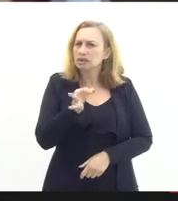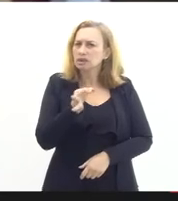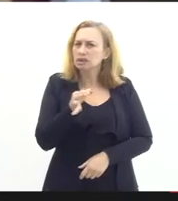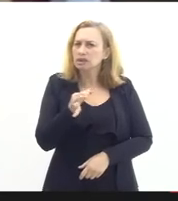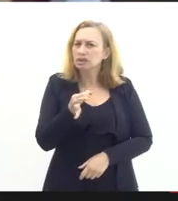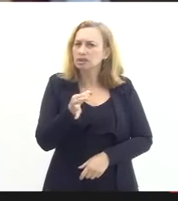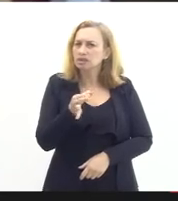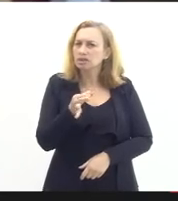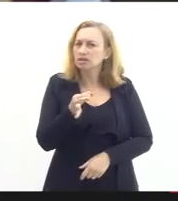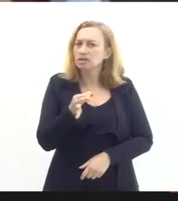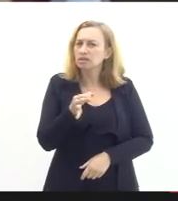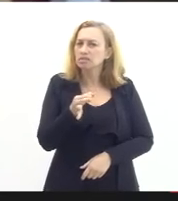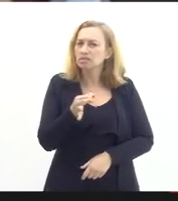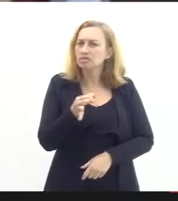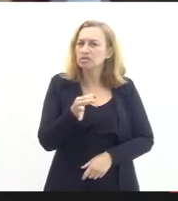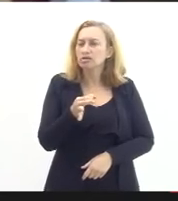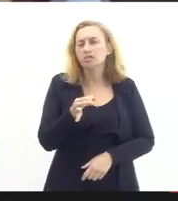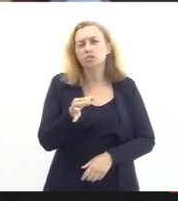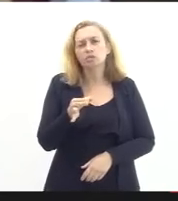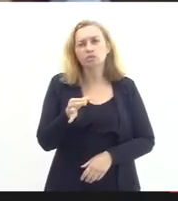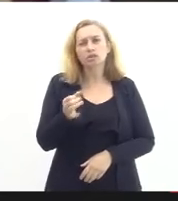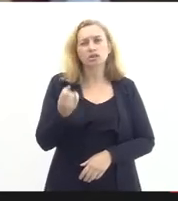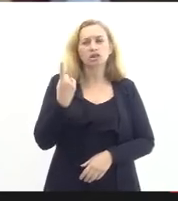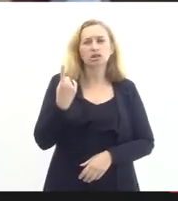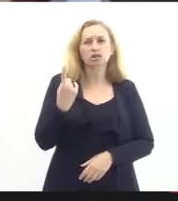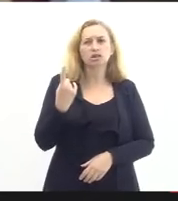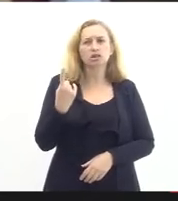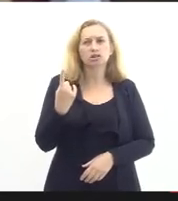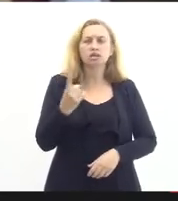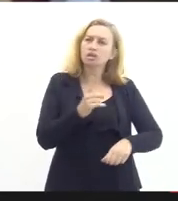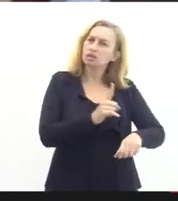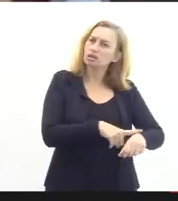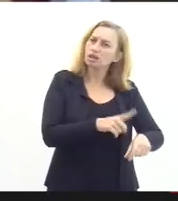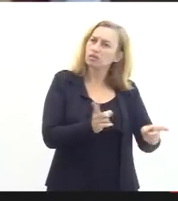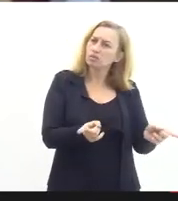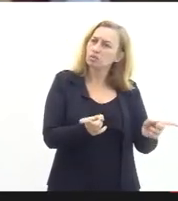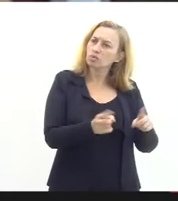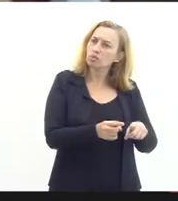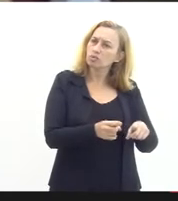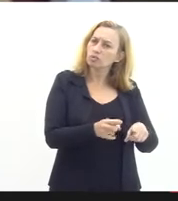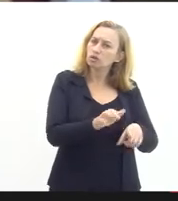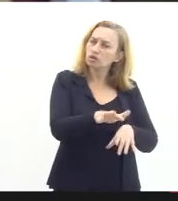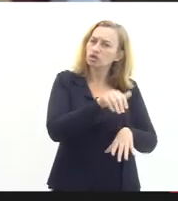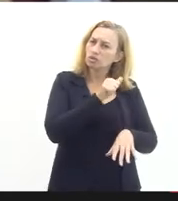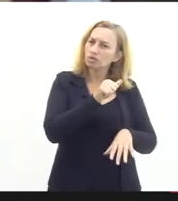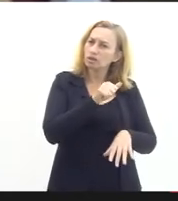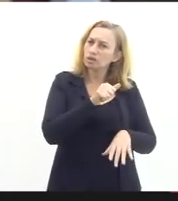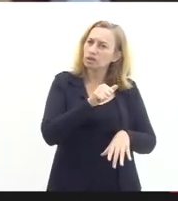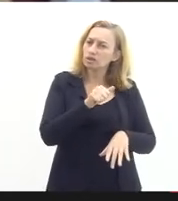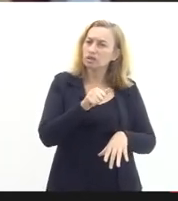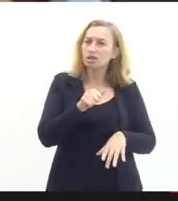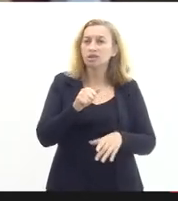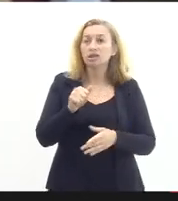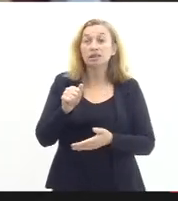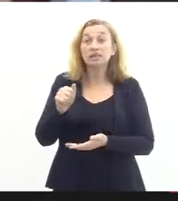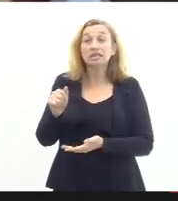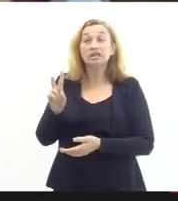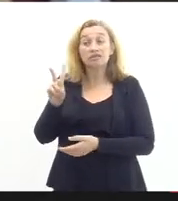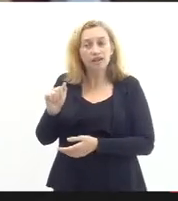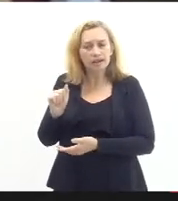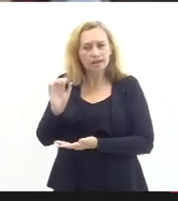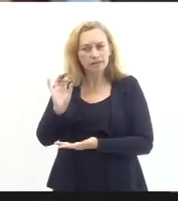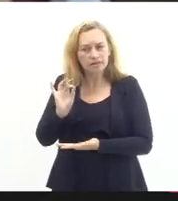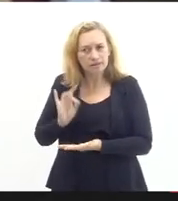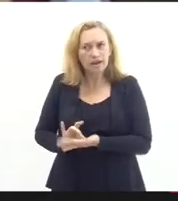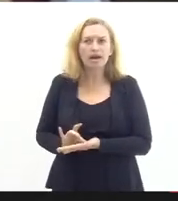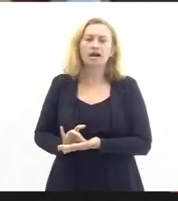há uma coincidência entre esses temporários que estão sendo contratados e vagas de carência real de carência efetiva